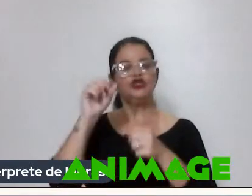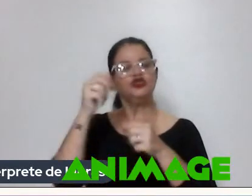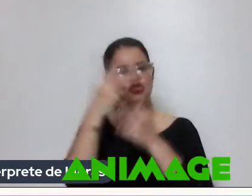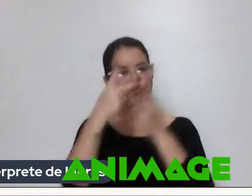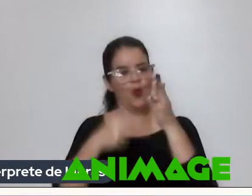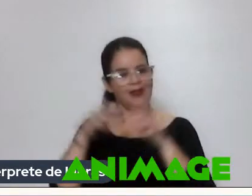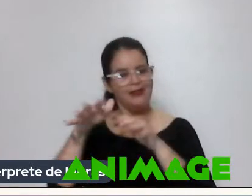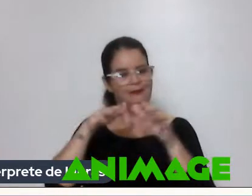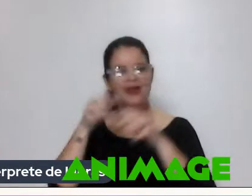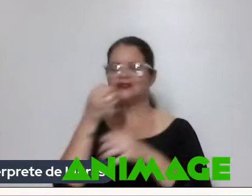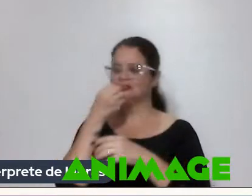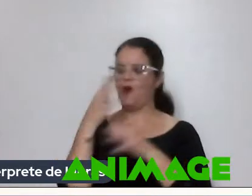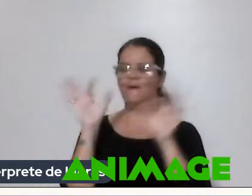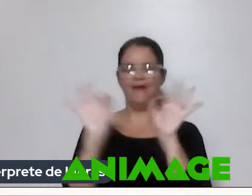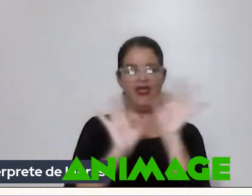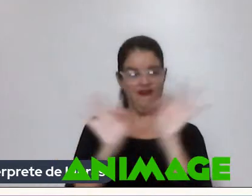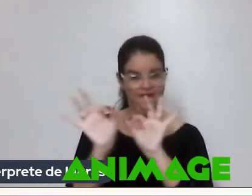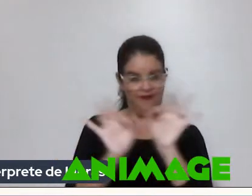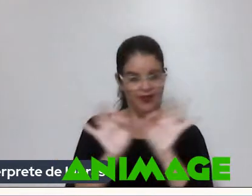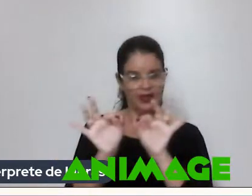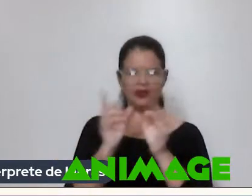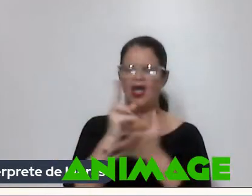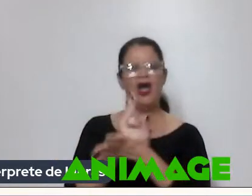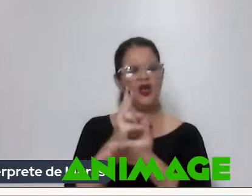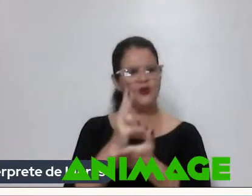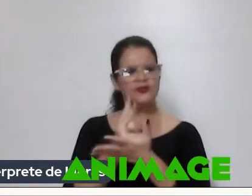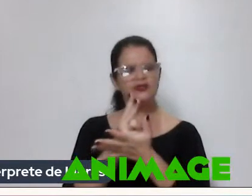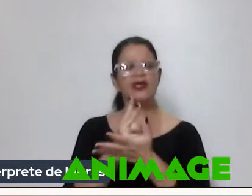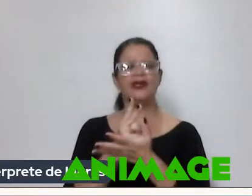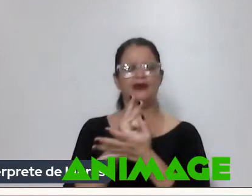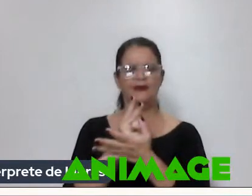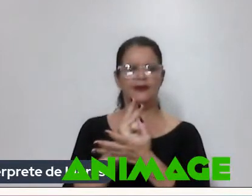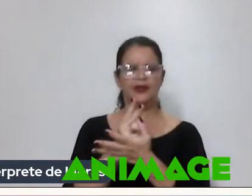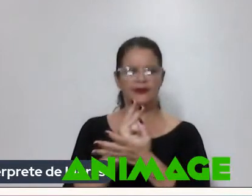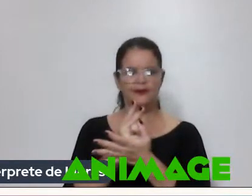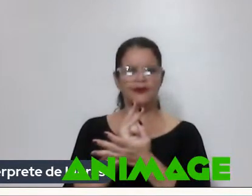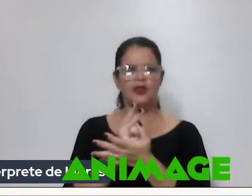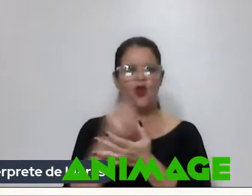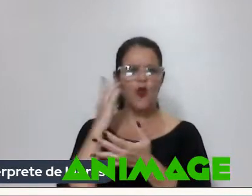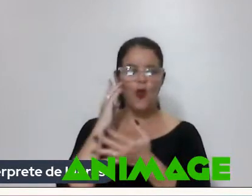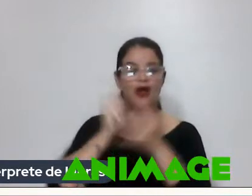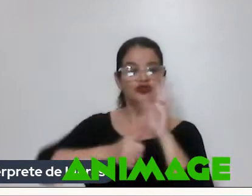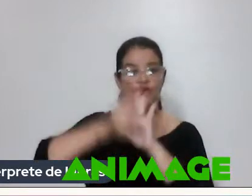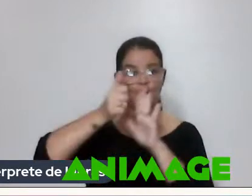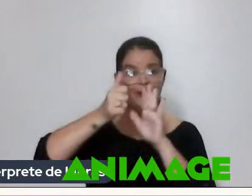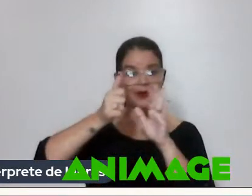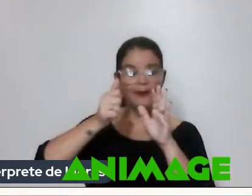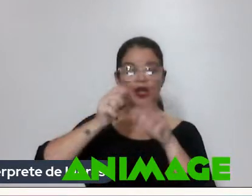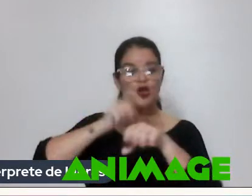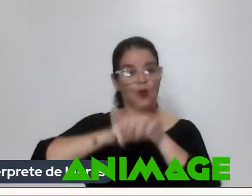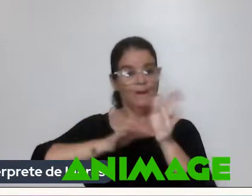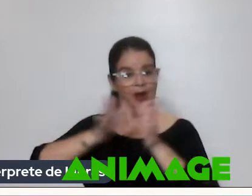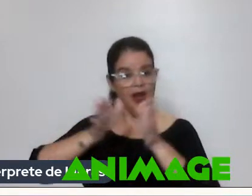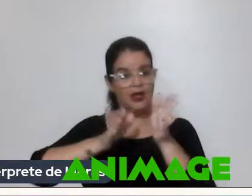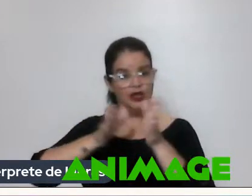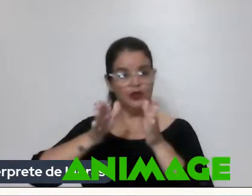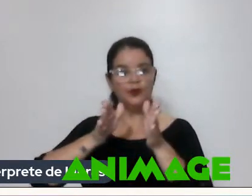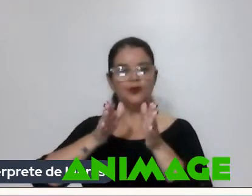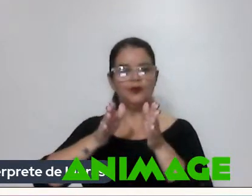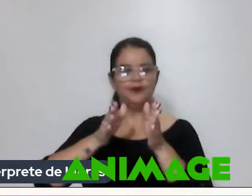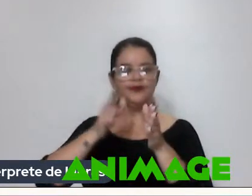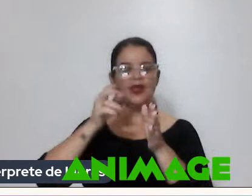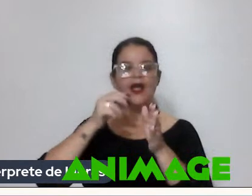bem feita Eu sempre levo Eu acho que talvez Em primeiro plano O A